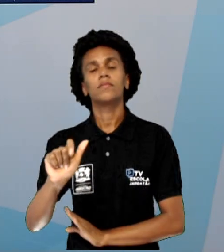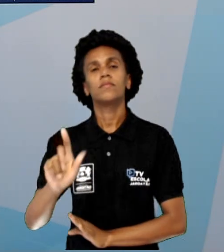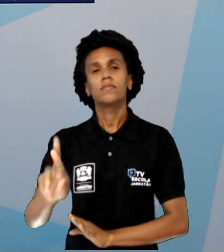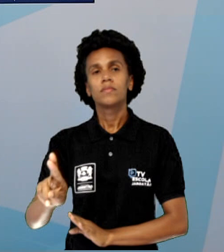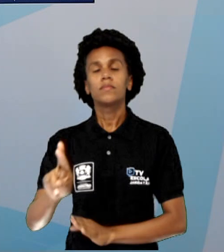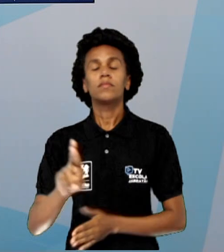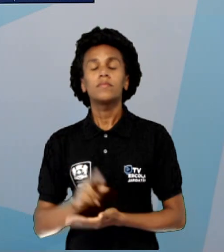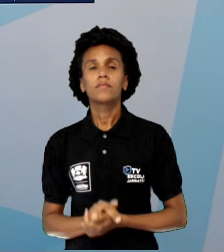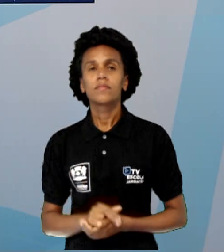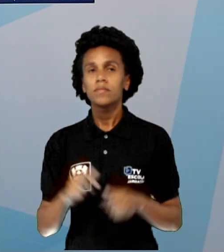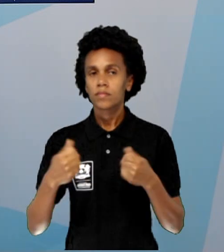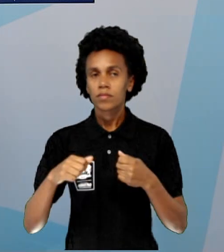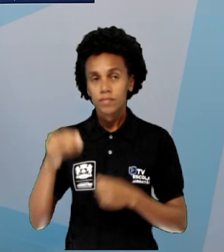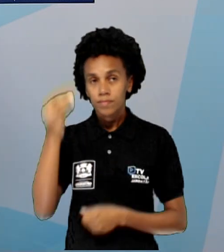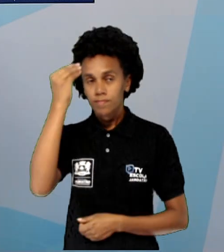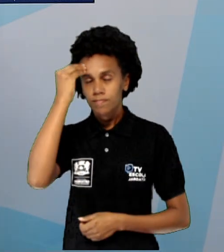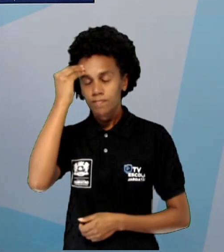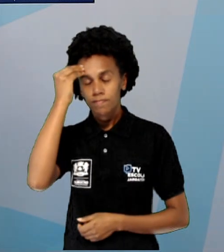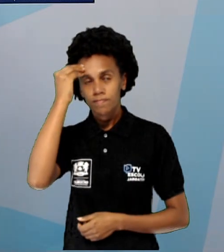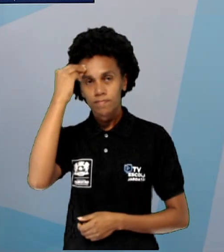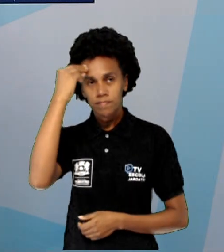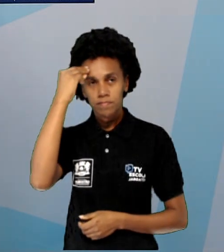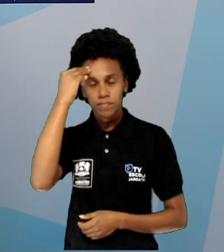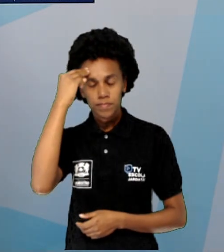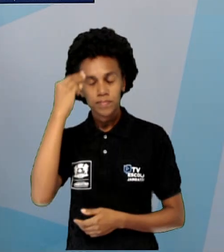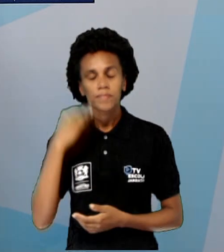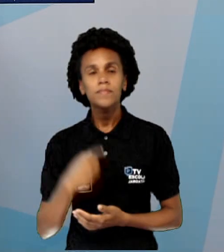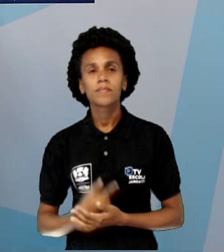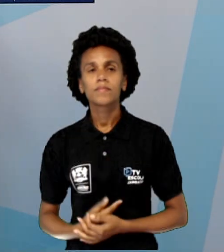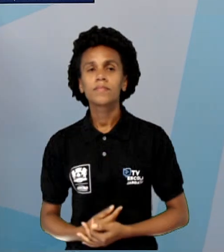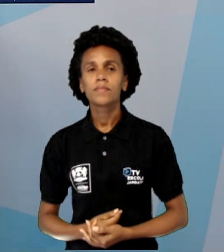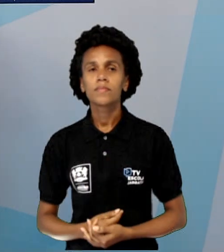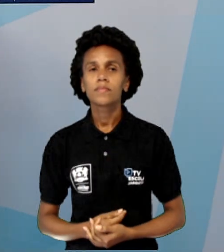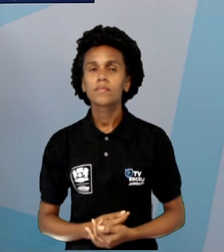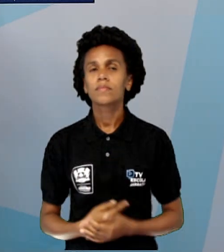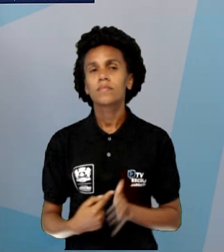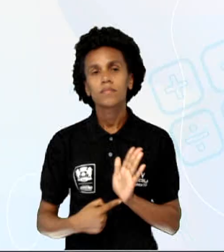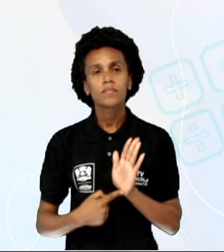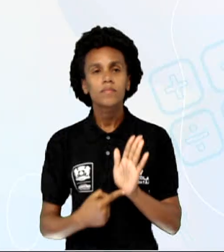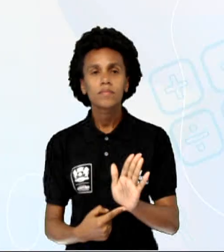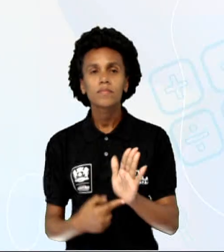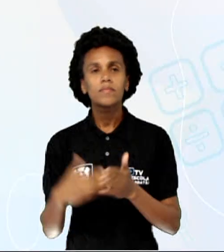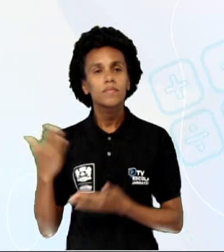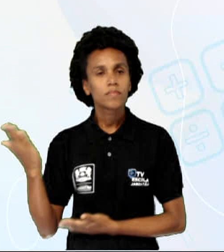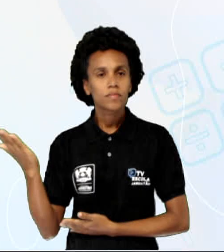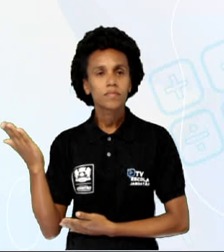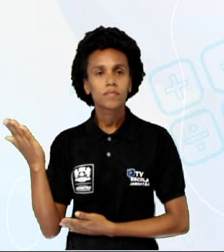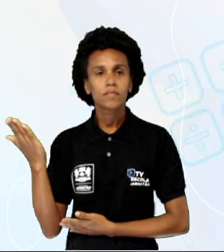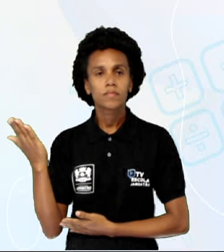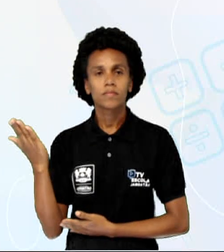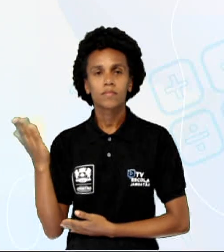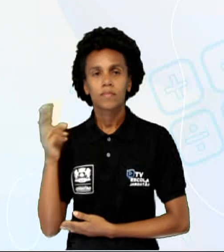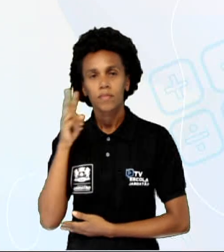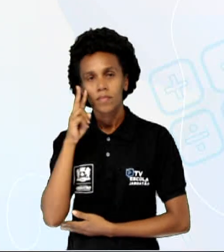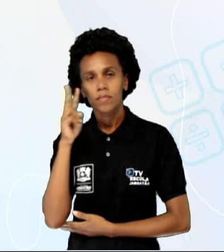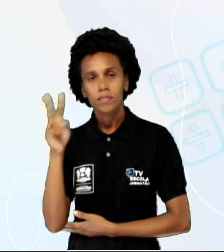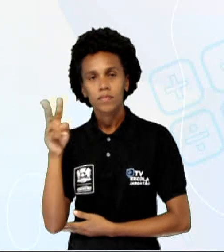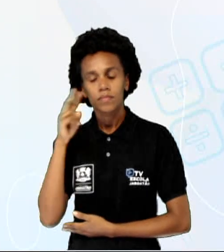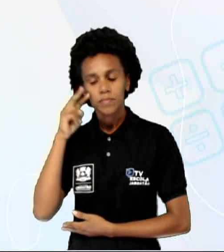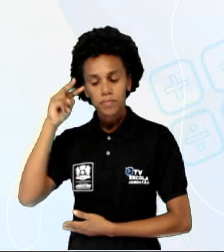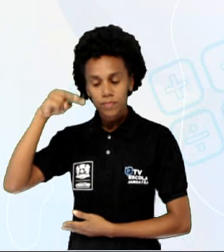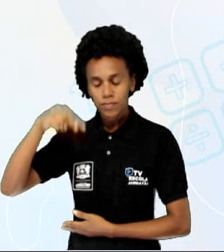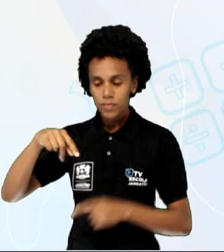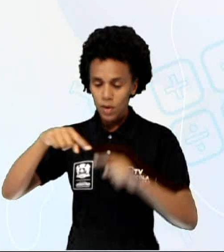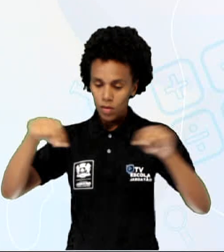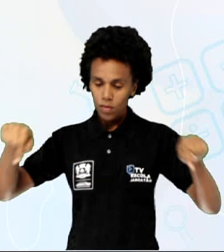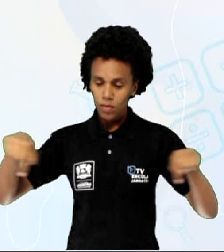posição do retângulo, tá? E aí a gente pode apresentar uma situação como essa, ó. Observe a vista de cima de uma